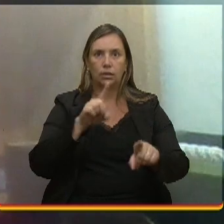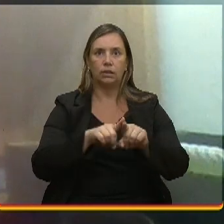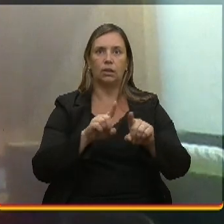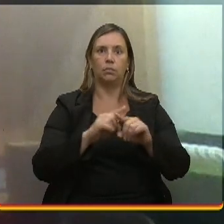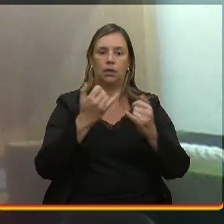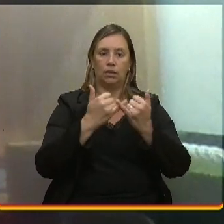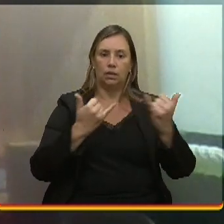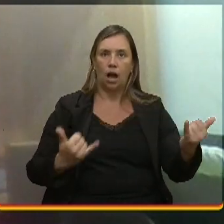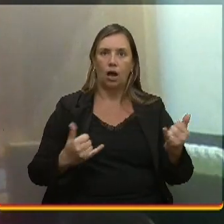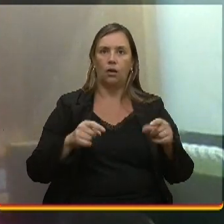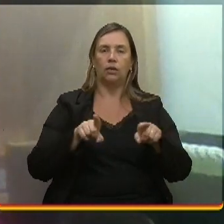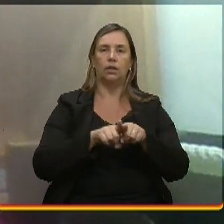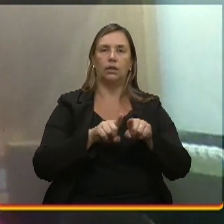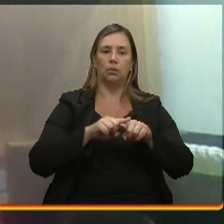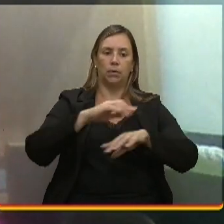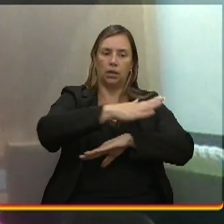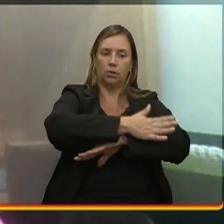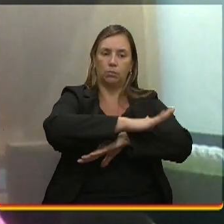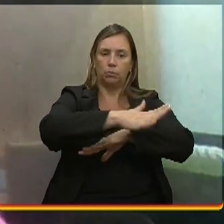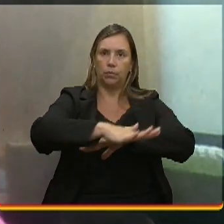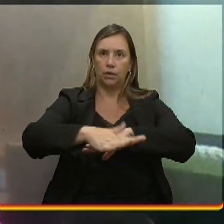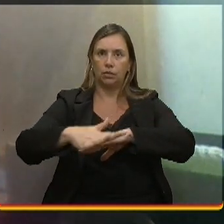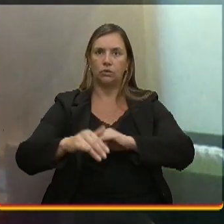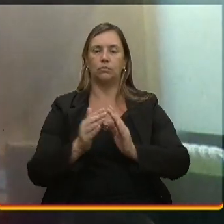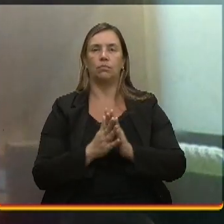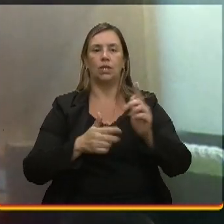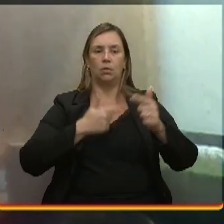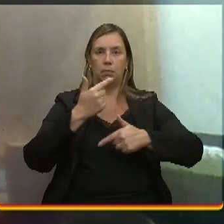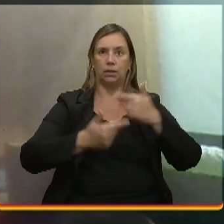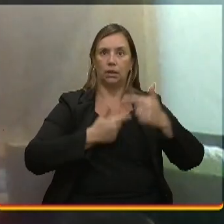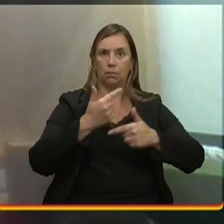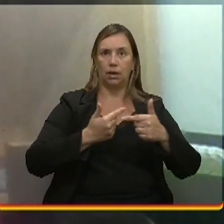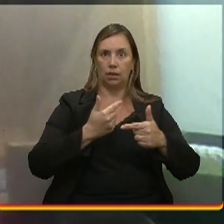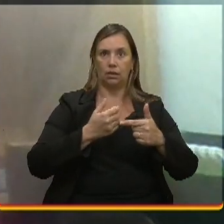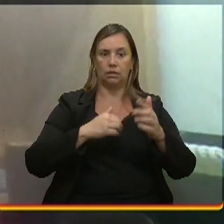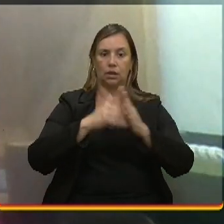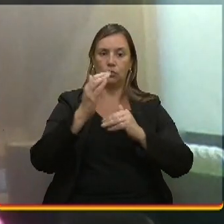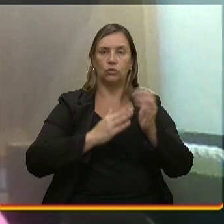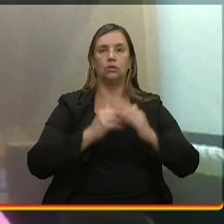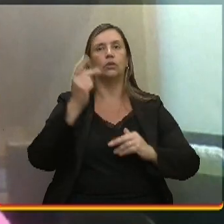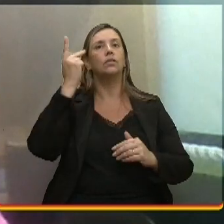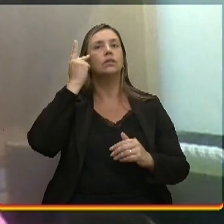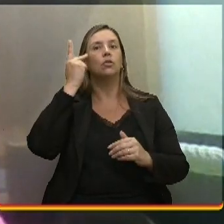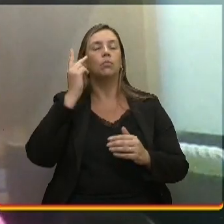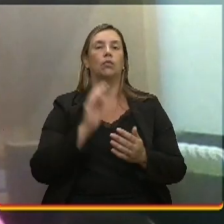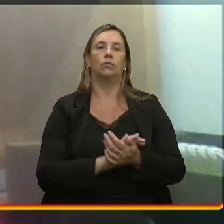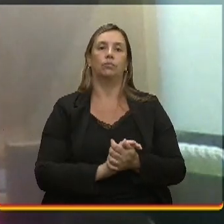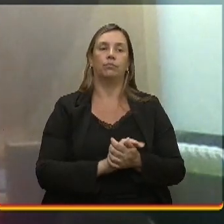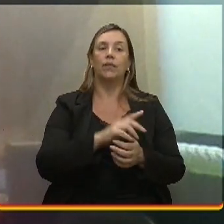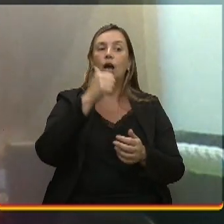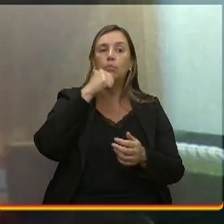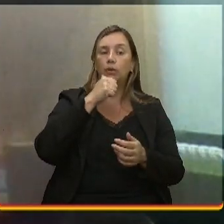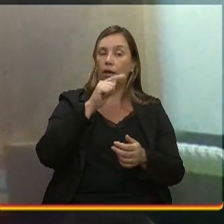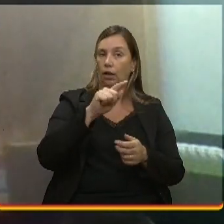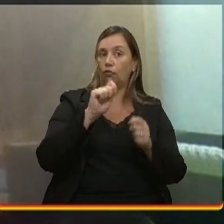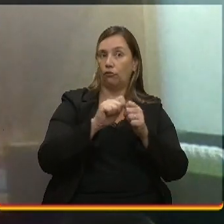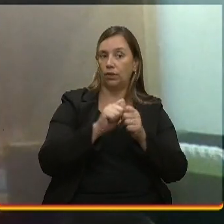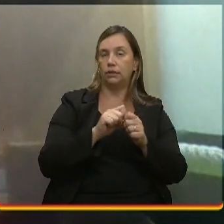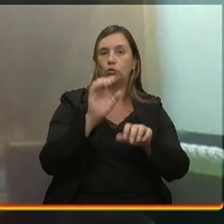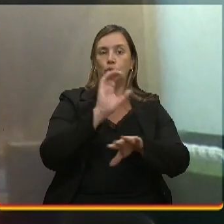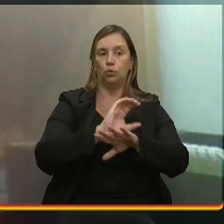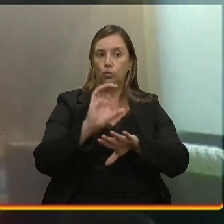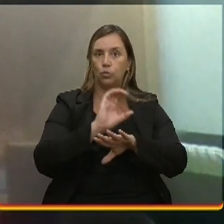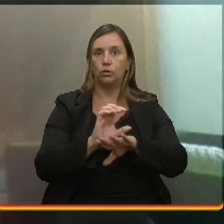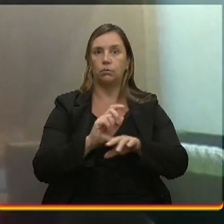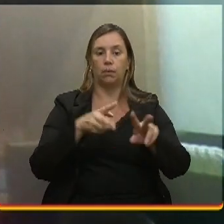cerâmico para trabalhar na Cury Construtora em São Paulo. E ela fez aquele curso para arrumar a casa dela. Ela não estava na